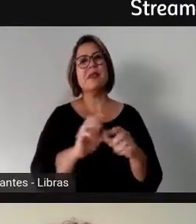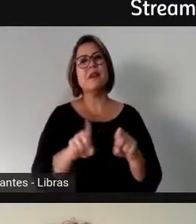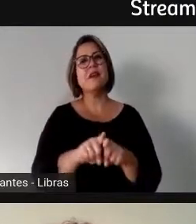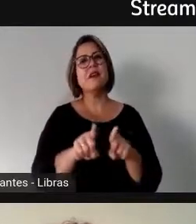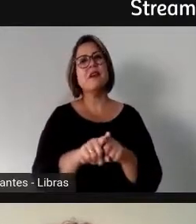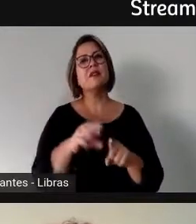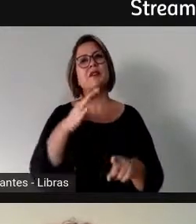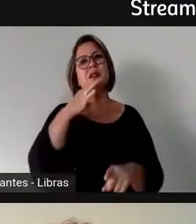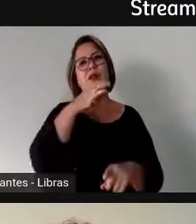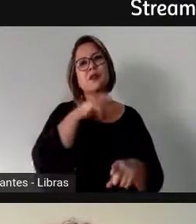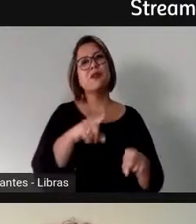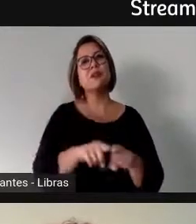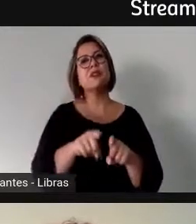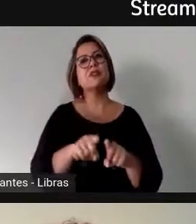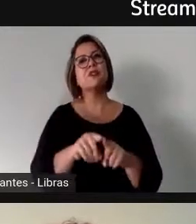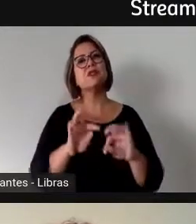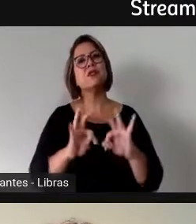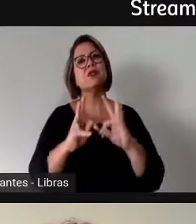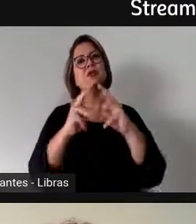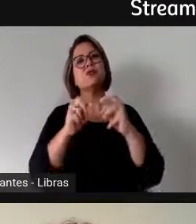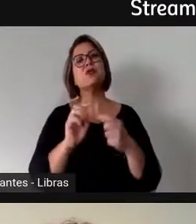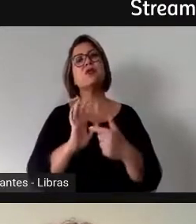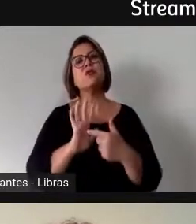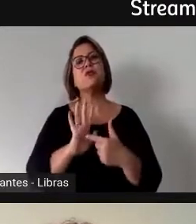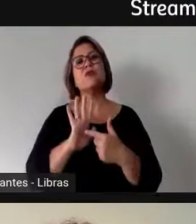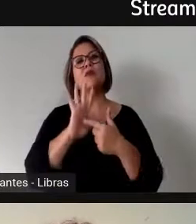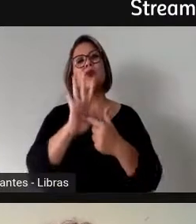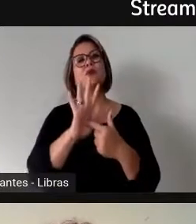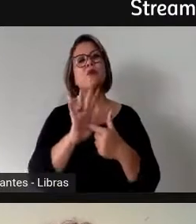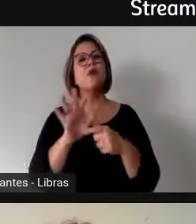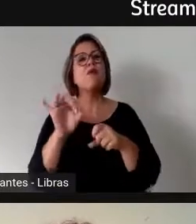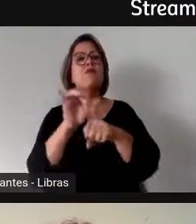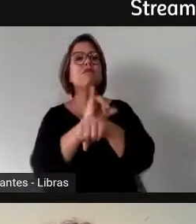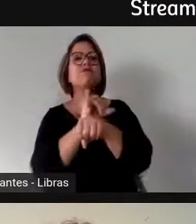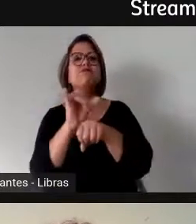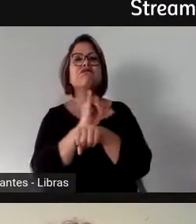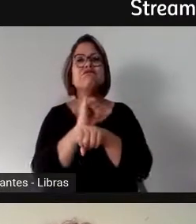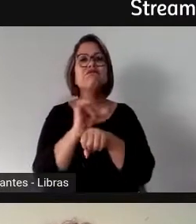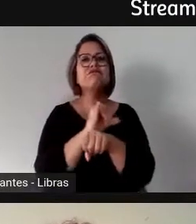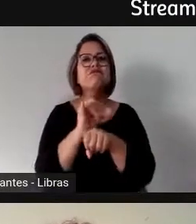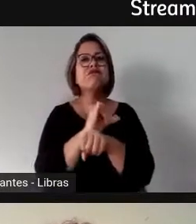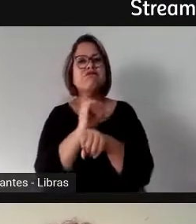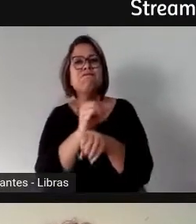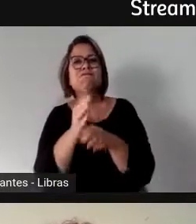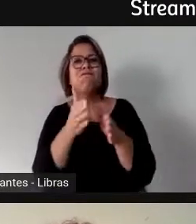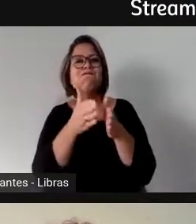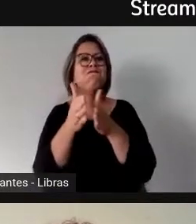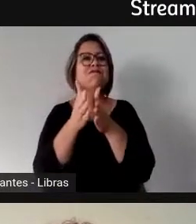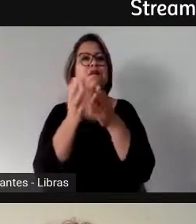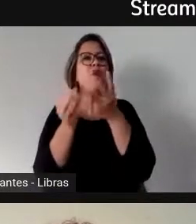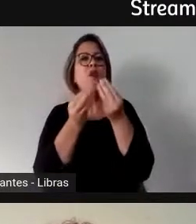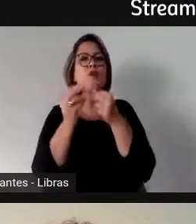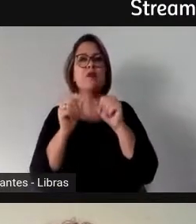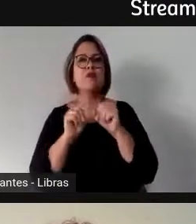todo mundo aqui apontou algum caminho, né, eu diria que,